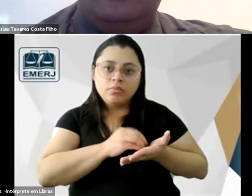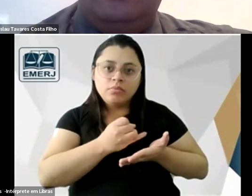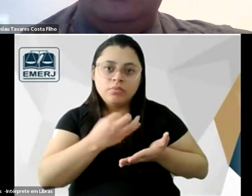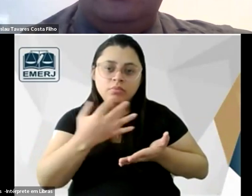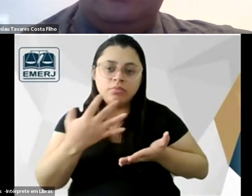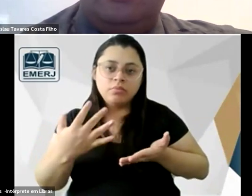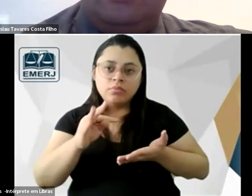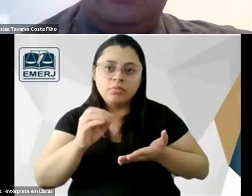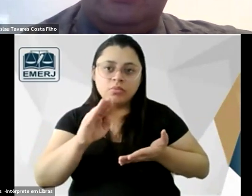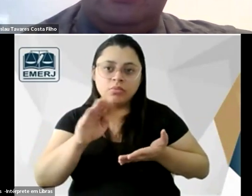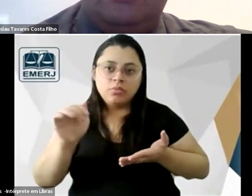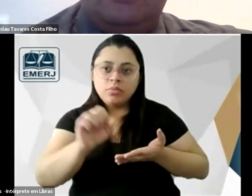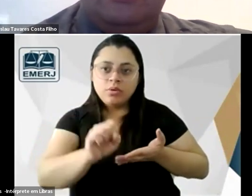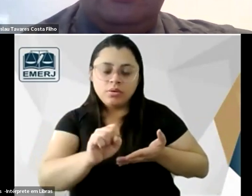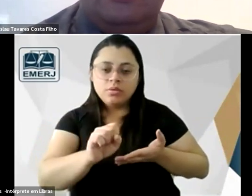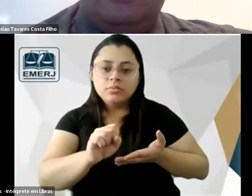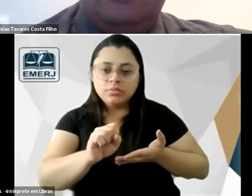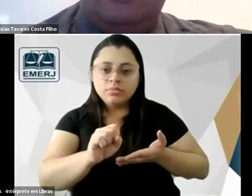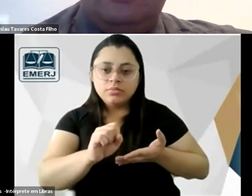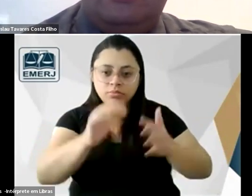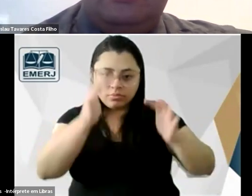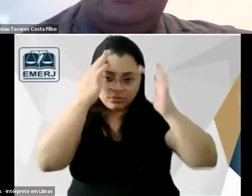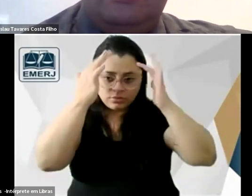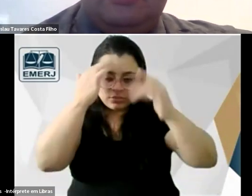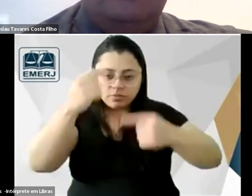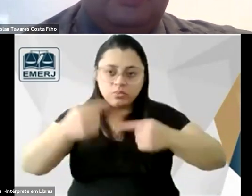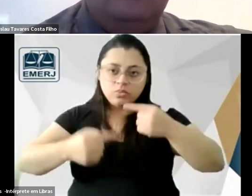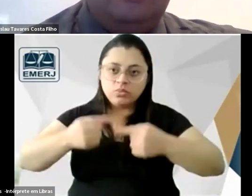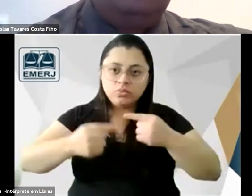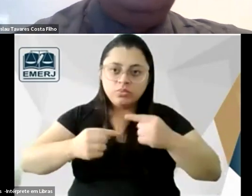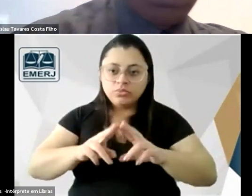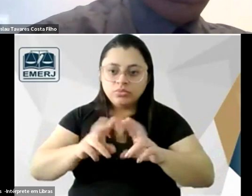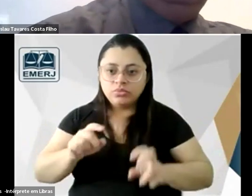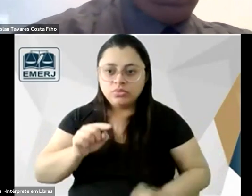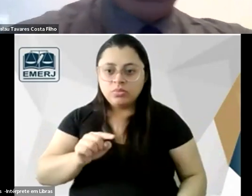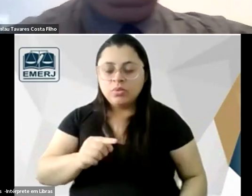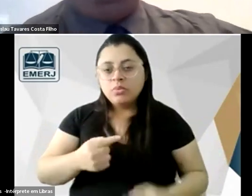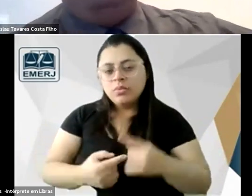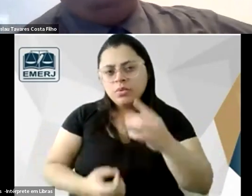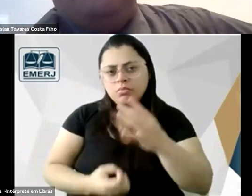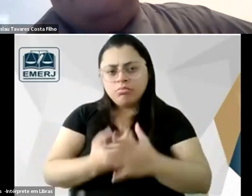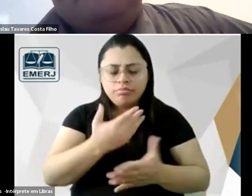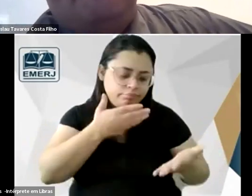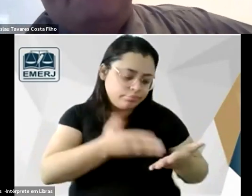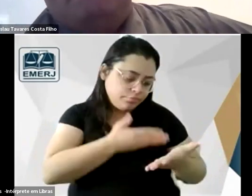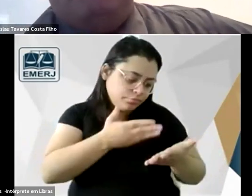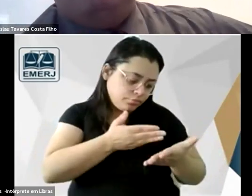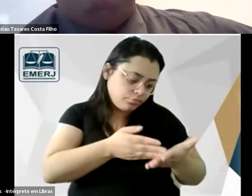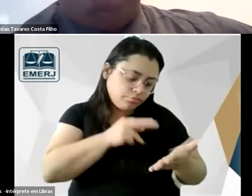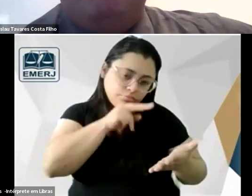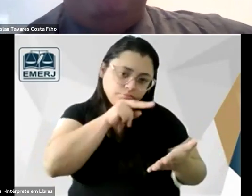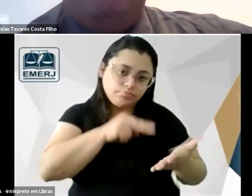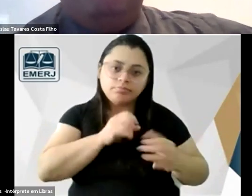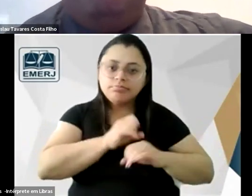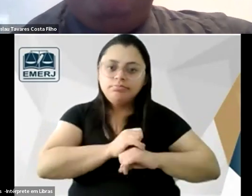analisando exclusivamente o pensamento político do Tobias Barreto porque quando você lê a obra dele é vasta o doutor